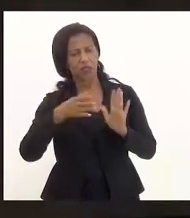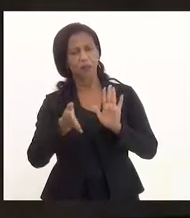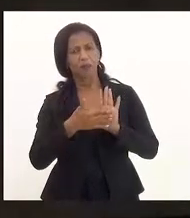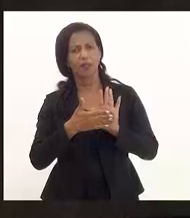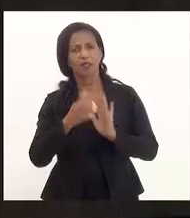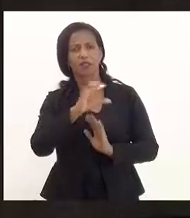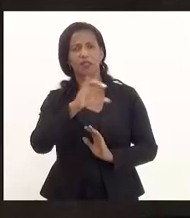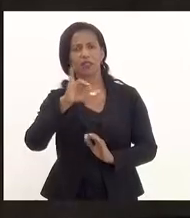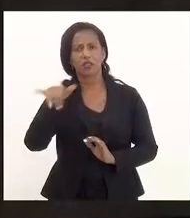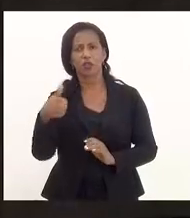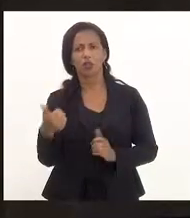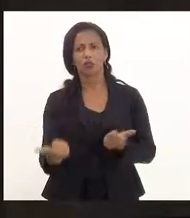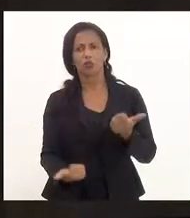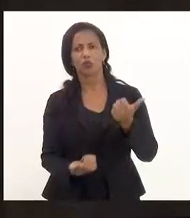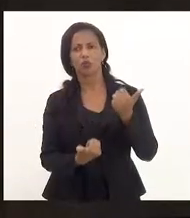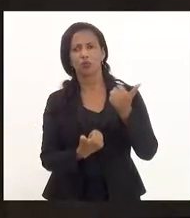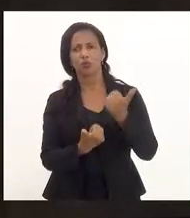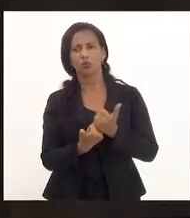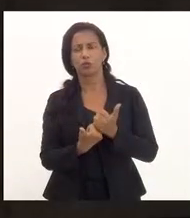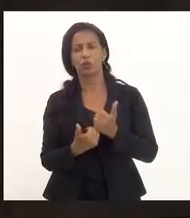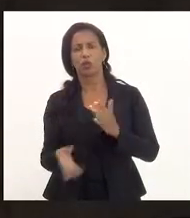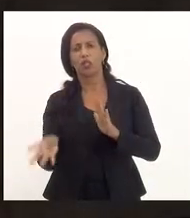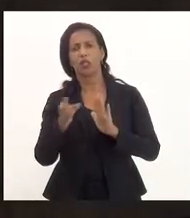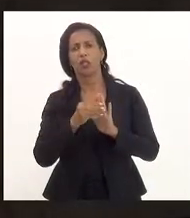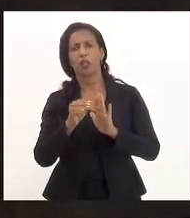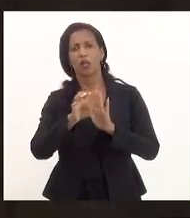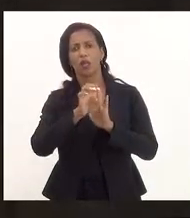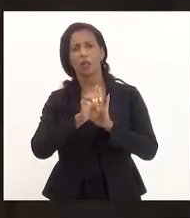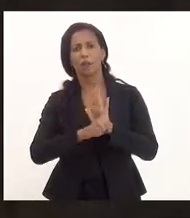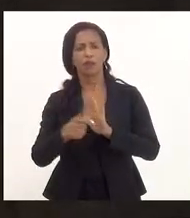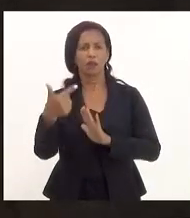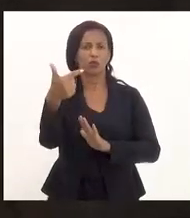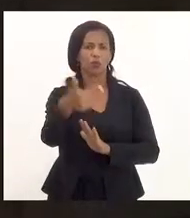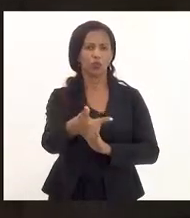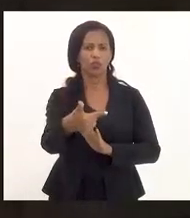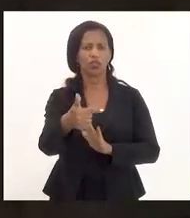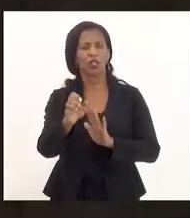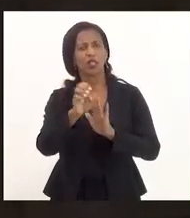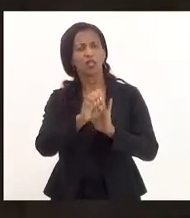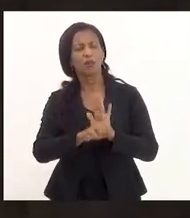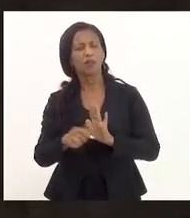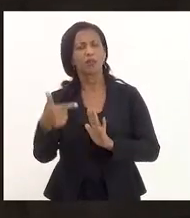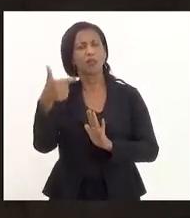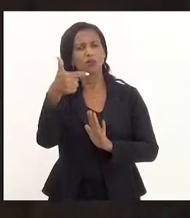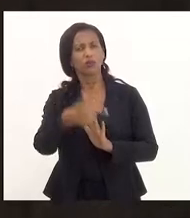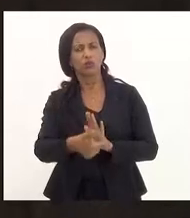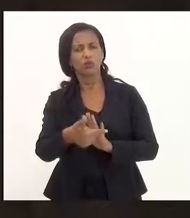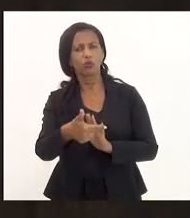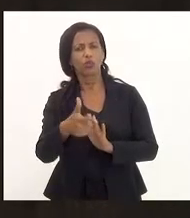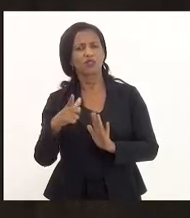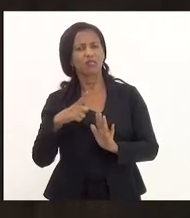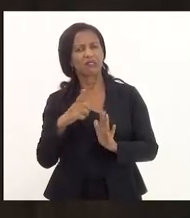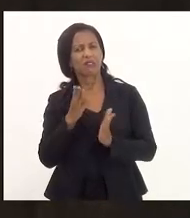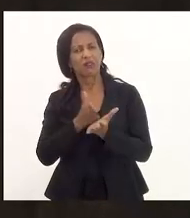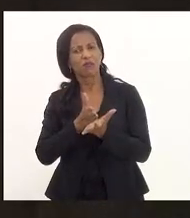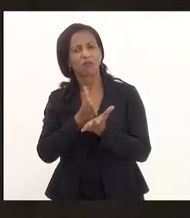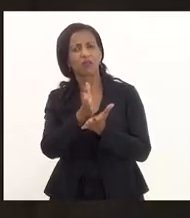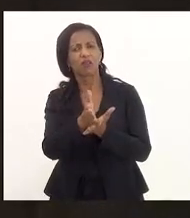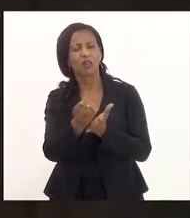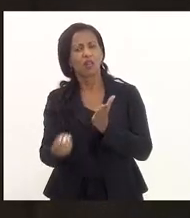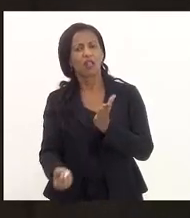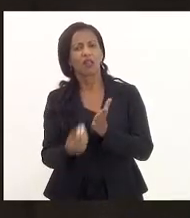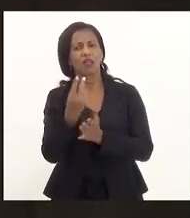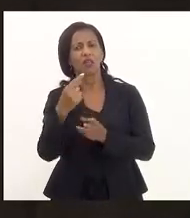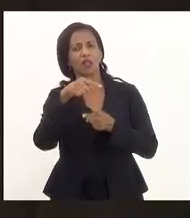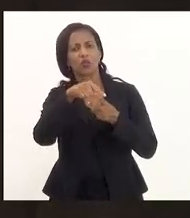da CCJ, o substitutivo, eles incluem a emenda 2. E a emenda 2, ela tem uma tecnicidade, porque ela cria